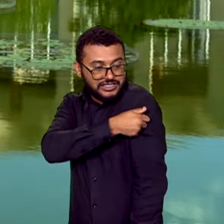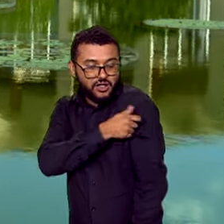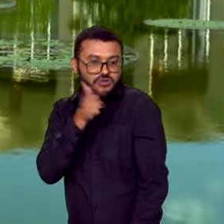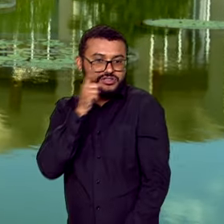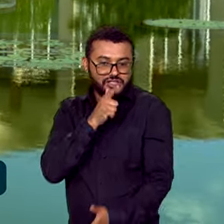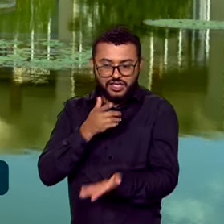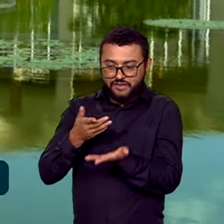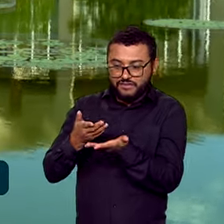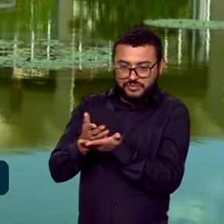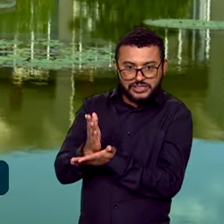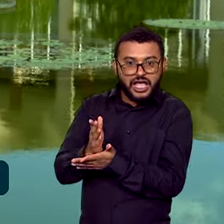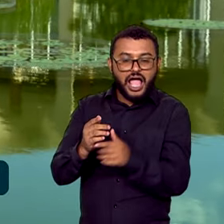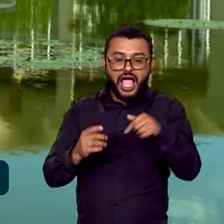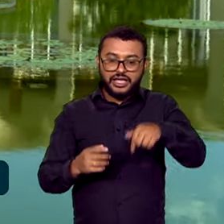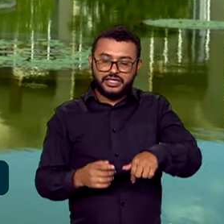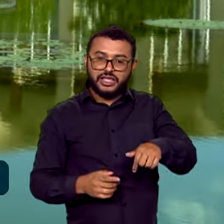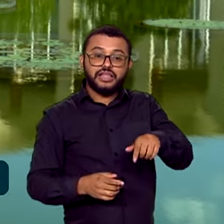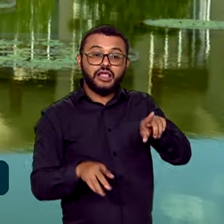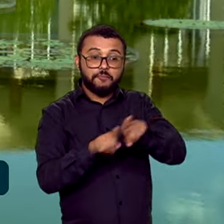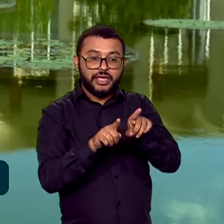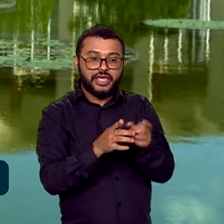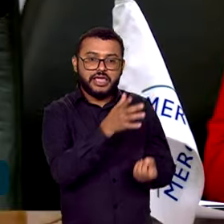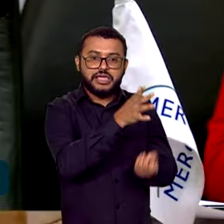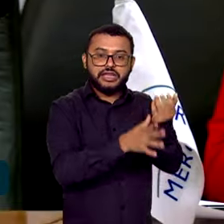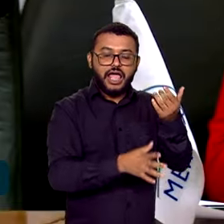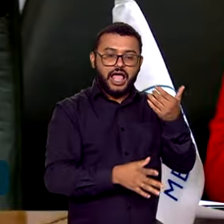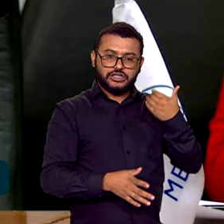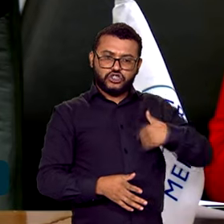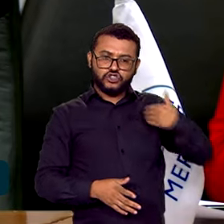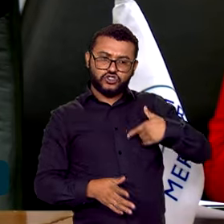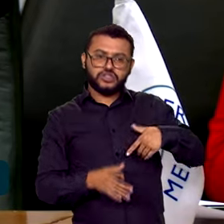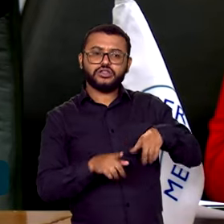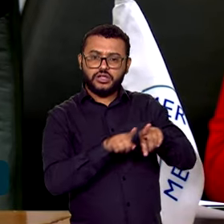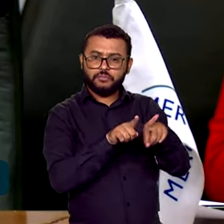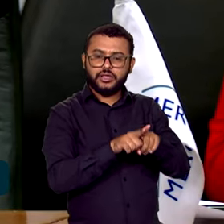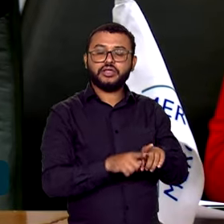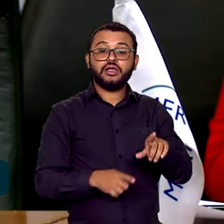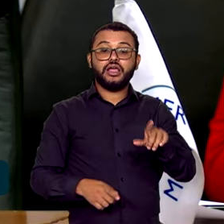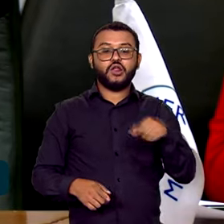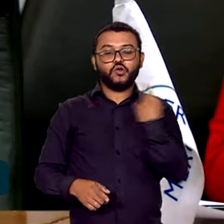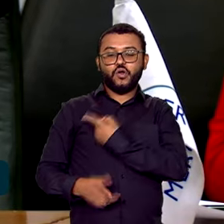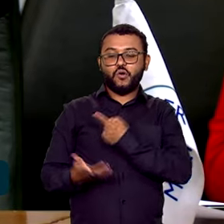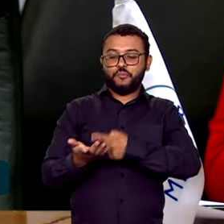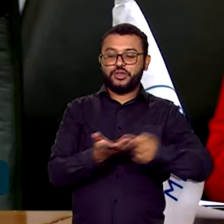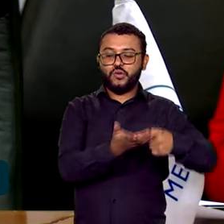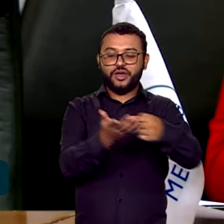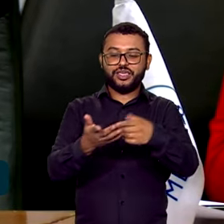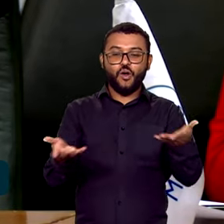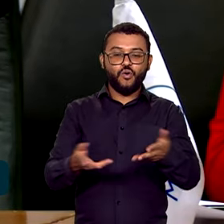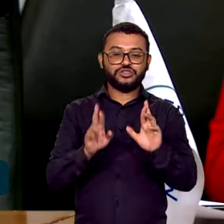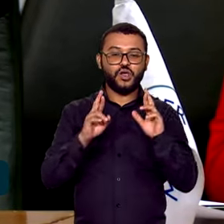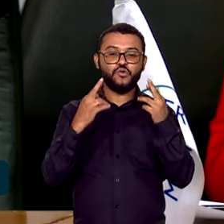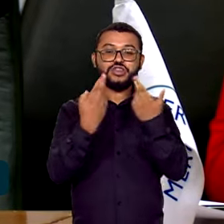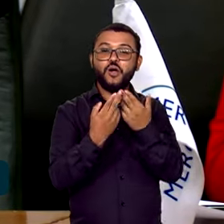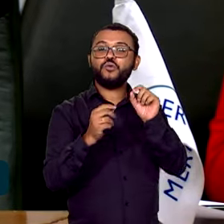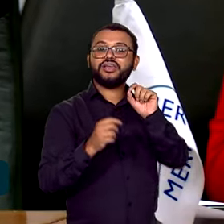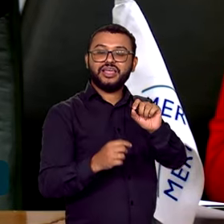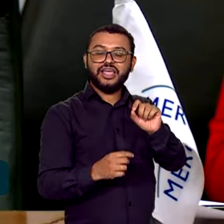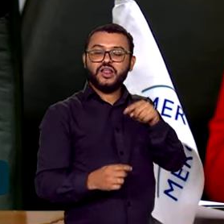produzida pelo Instituto de Saúde argentino, Anlis. O que nós tratamos aqui na reunião de hoje